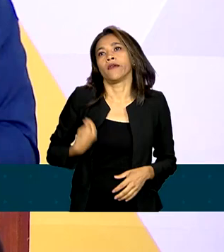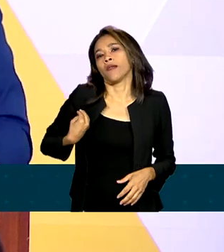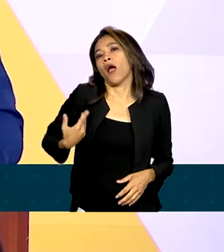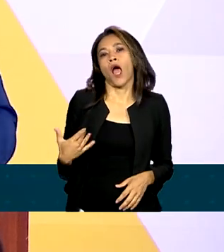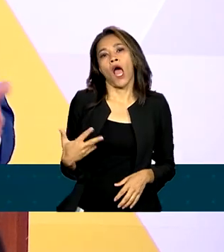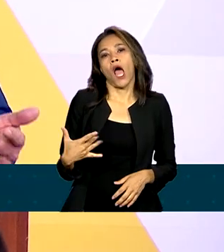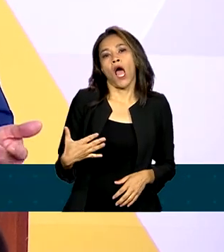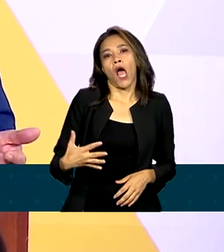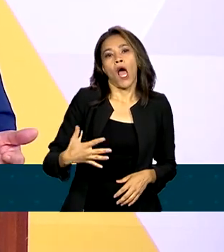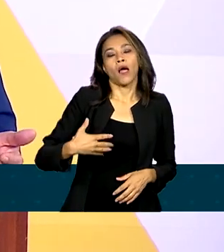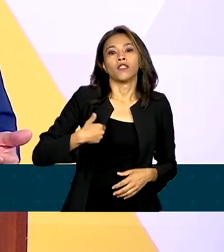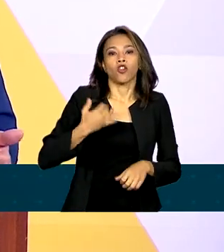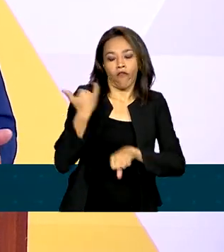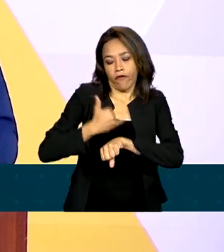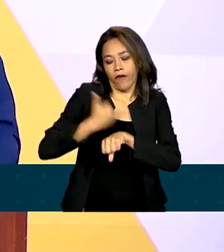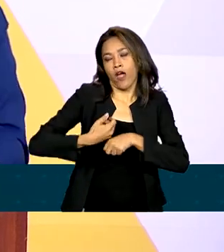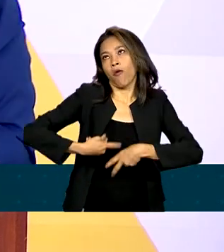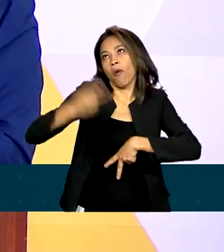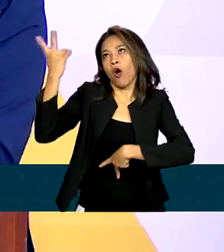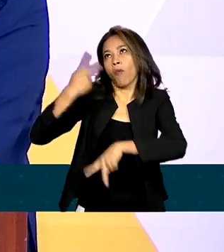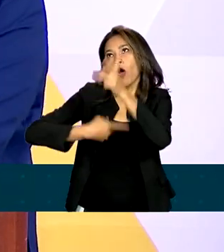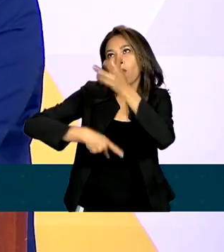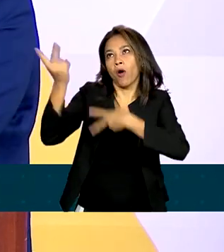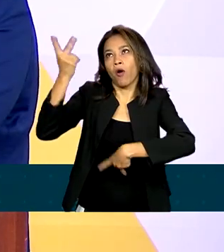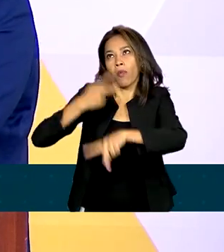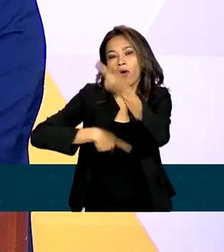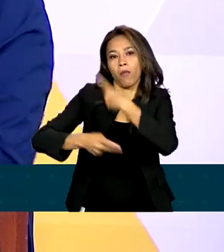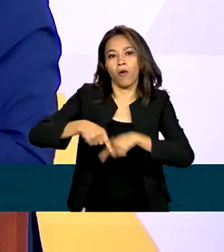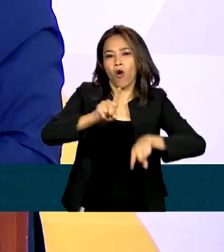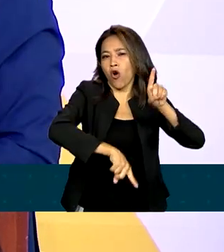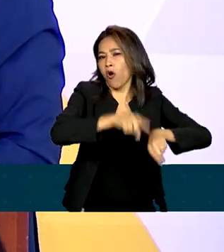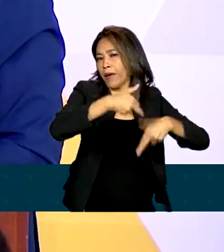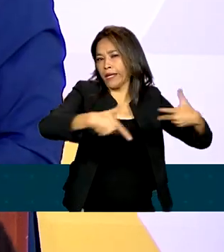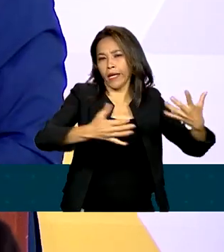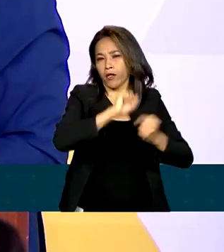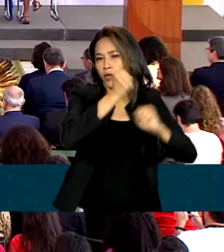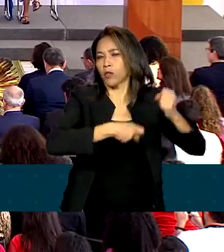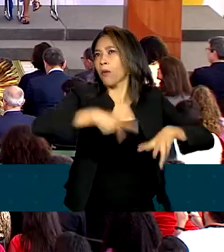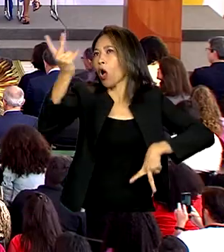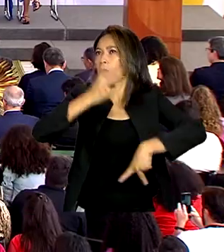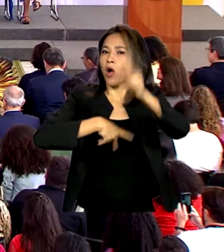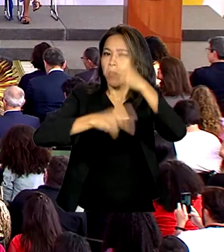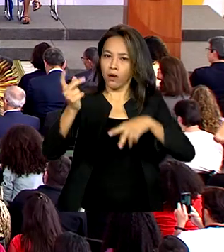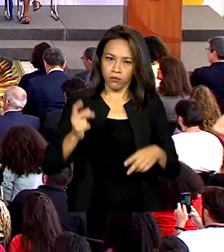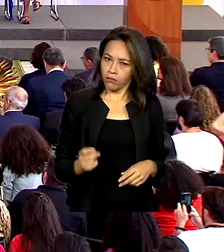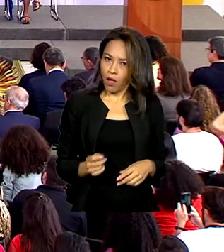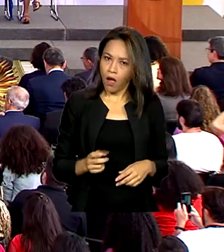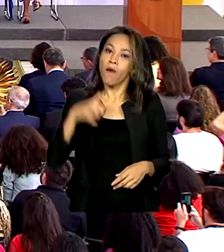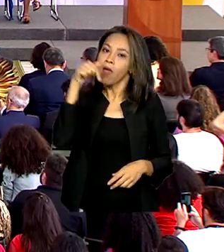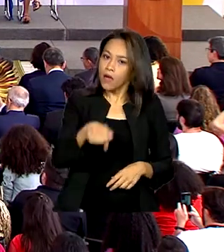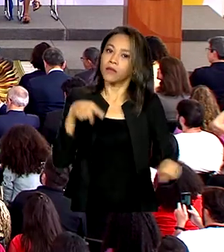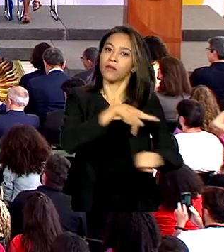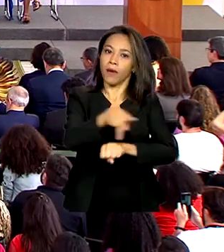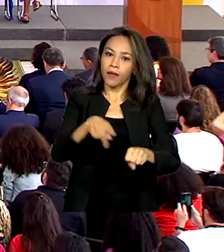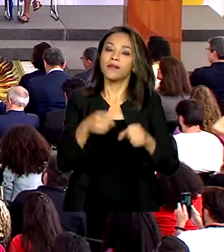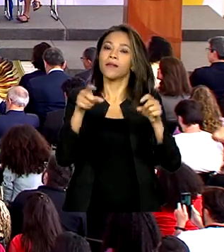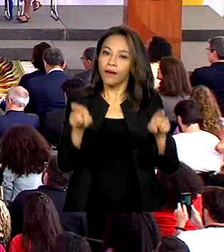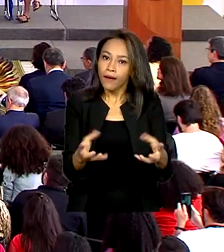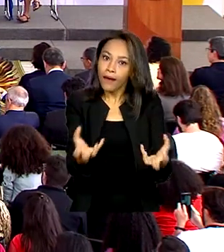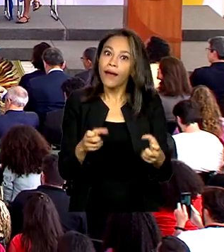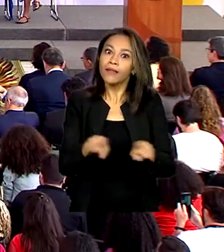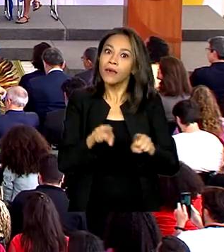exportador de mineiro de ferro ou exportador de commodities, soja e milho. Esse país quer ser exportador de